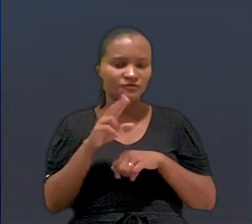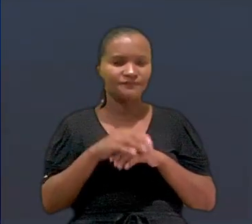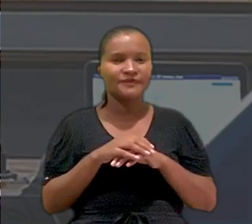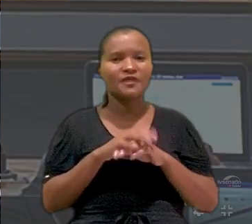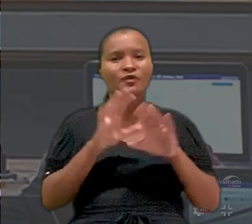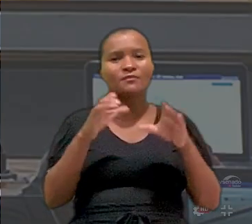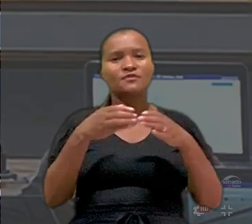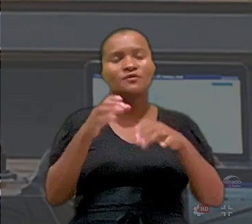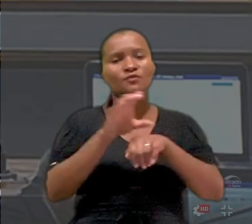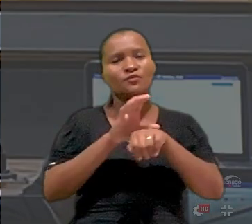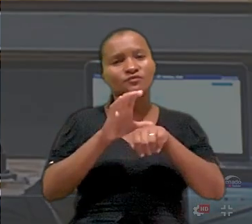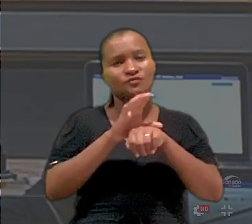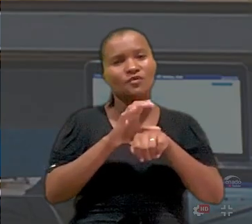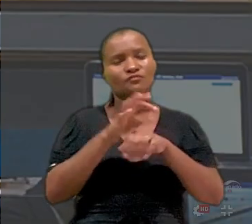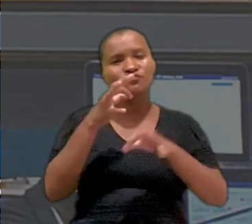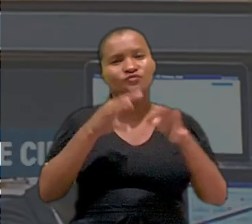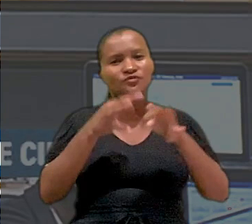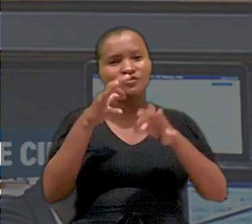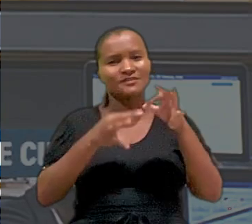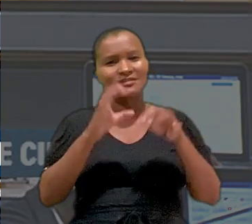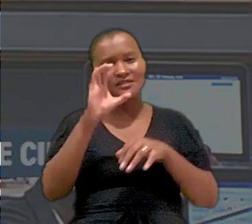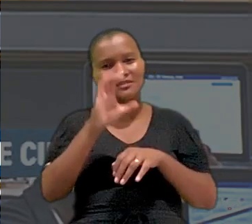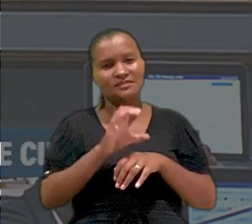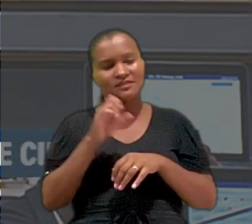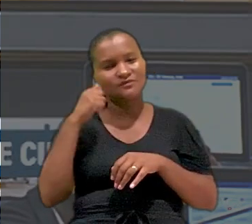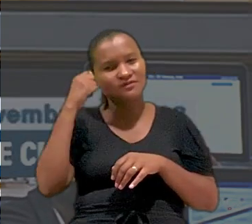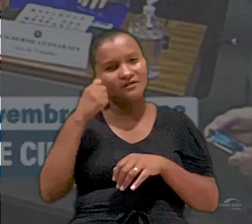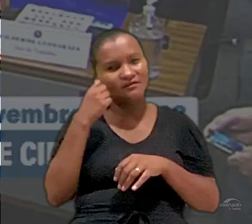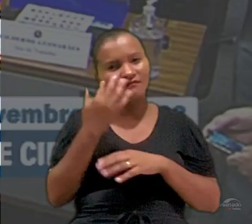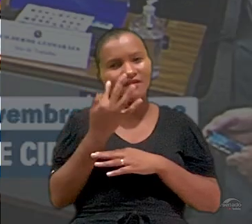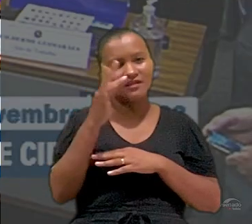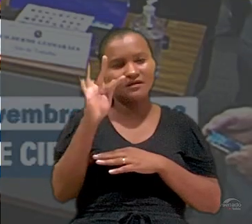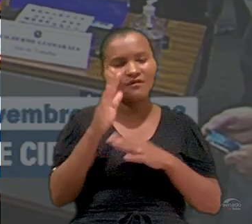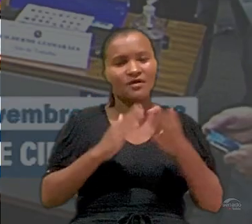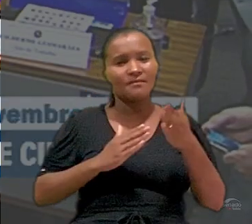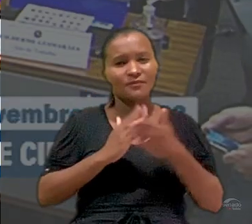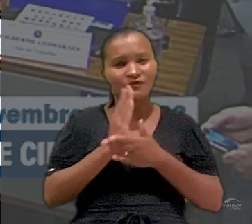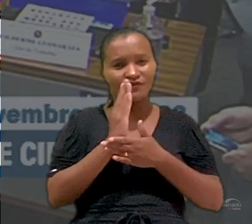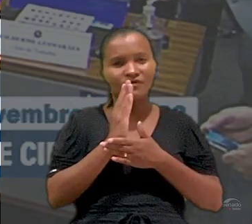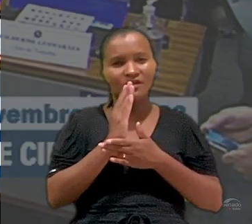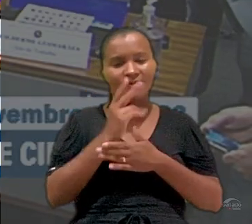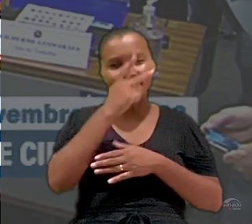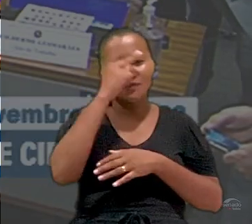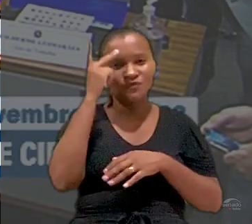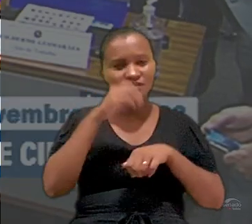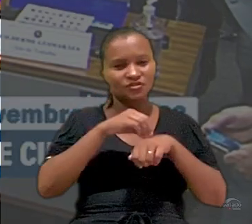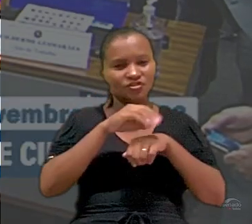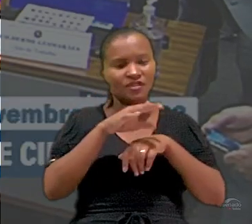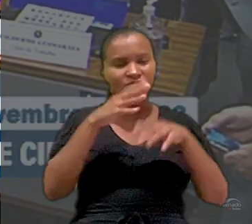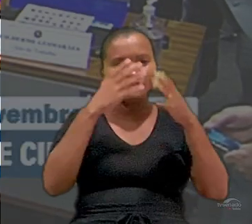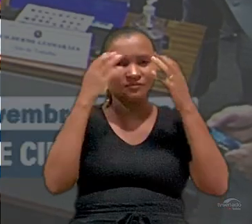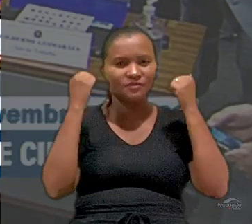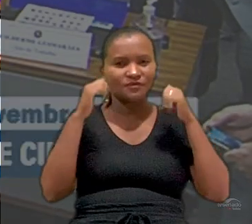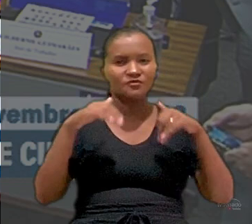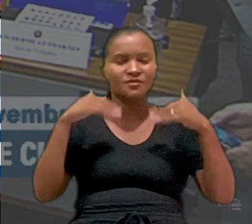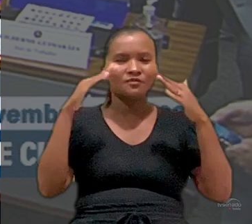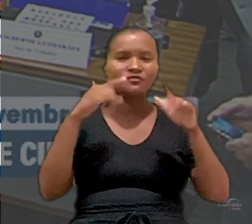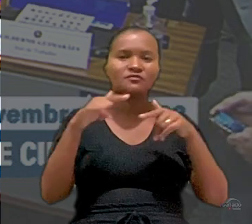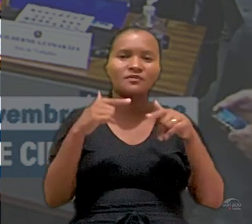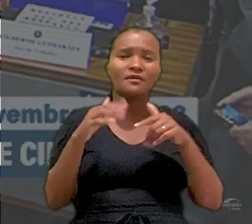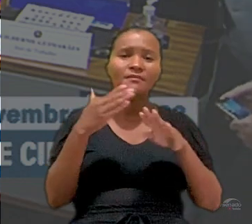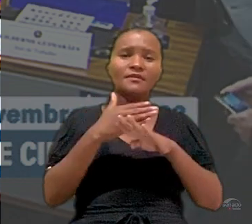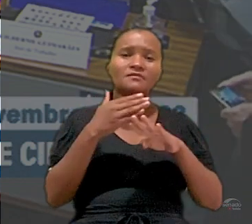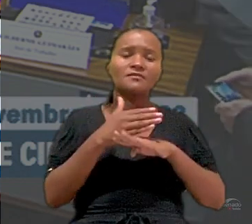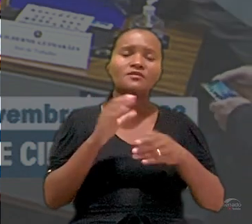A Comissão de Constituição, Justiça e Cidadania do Senado Federal aprovou os indicados pelo Tribunal Superior do Trabalho